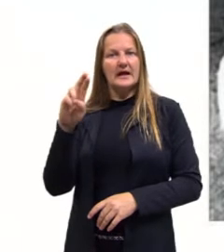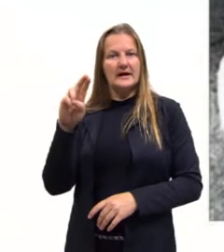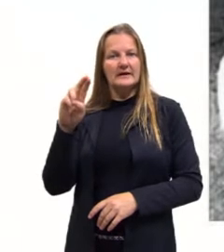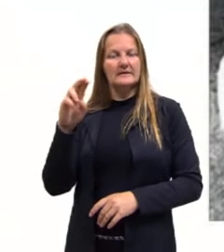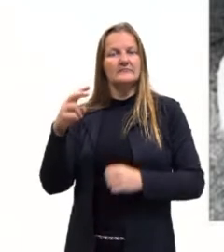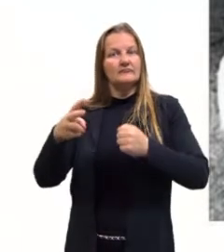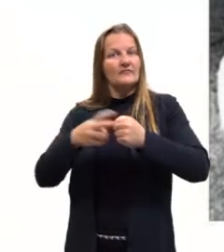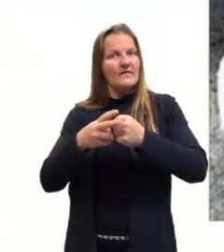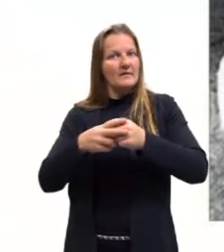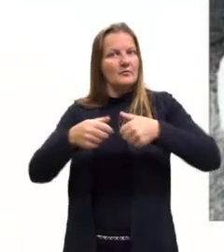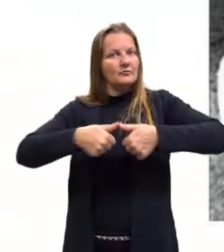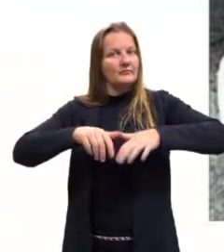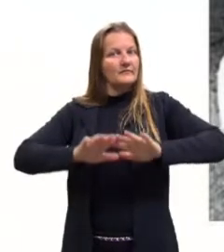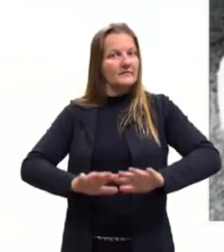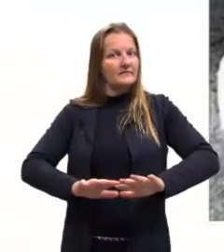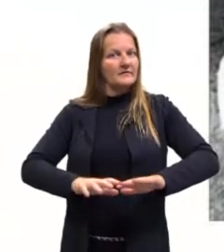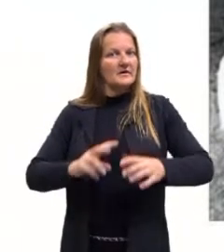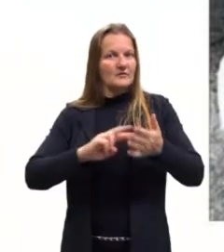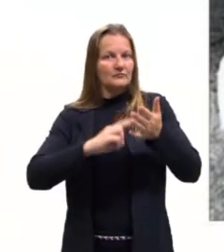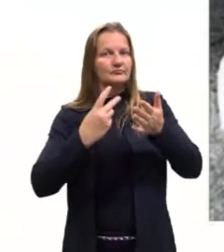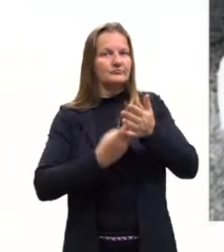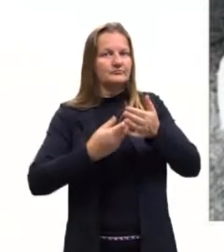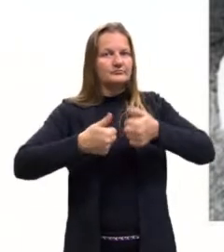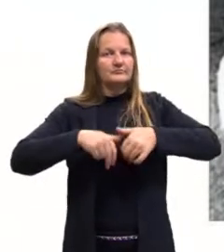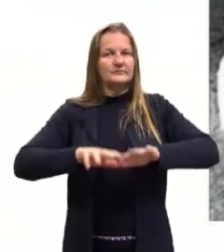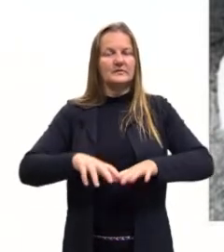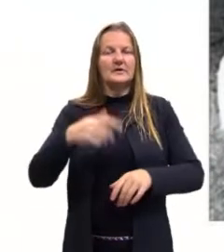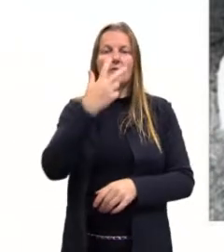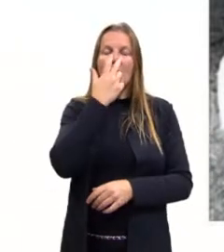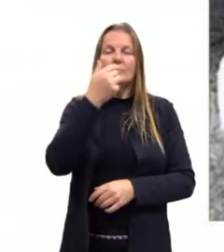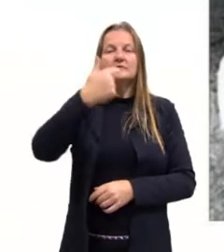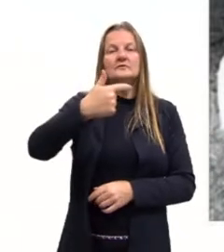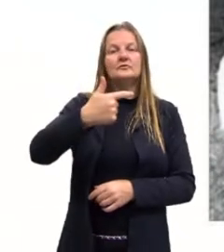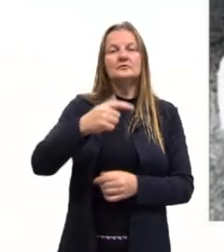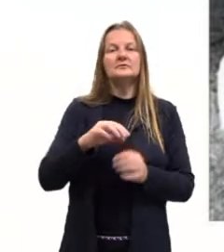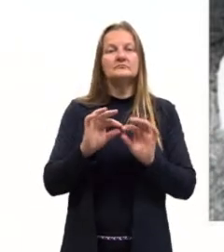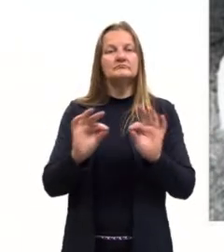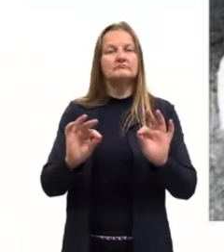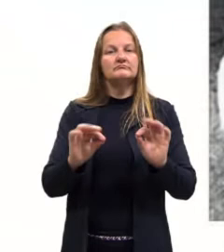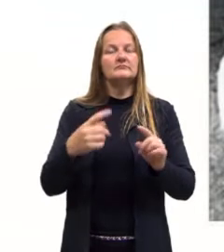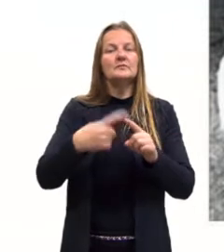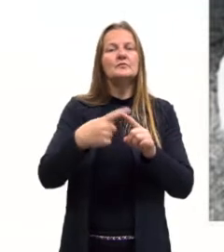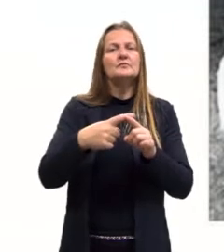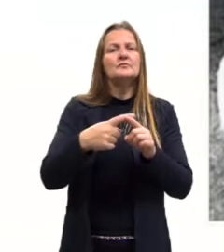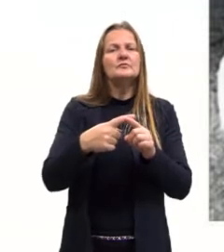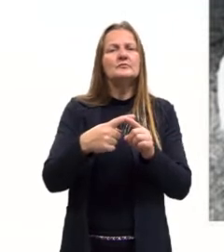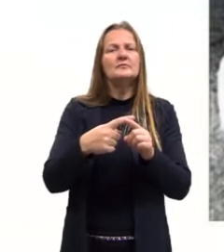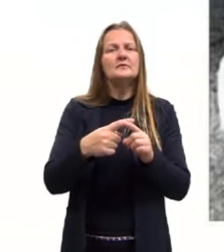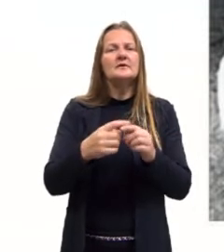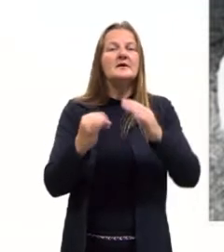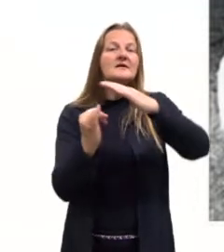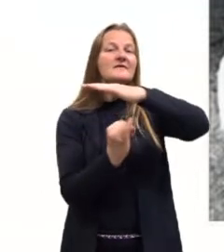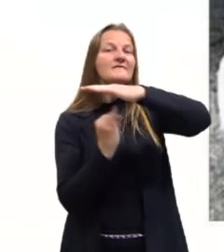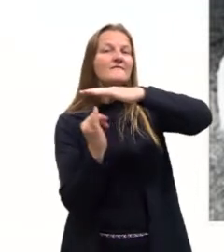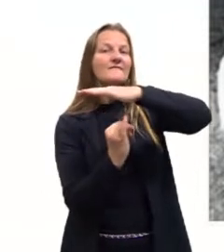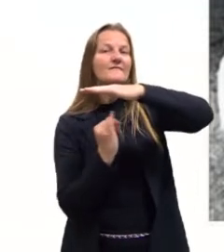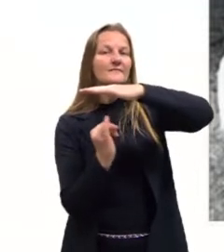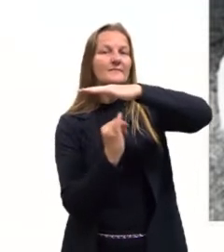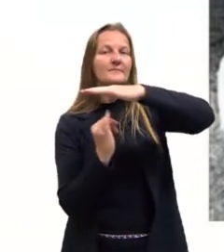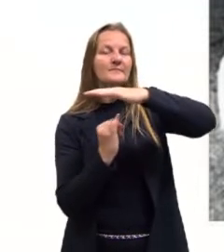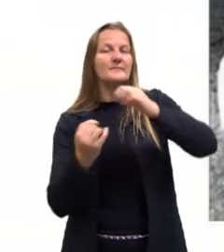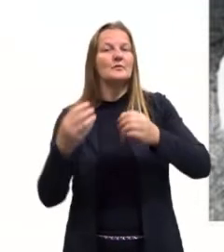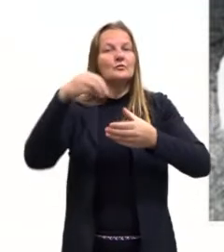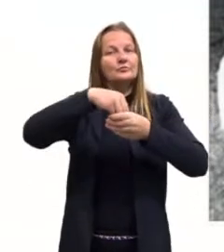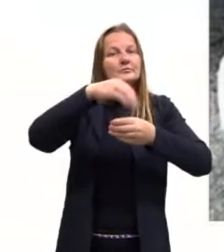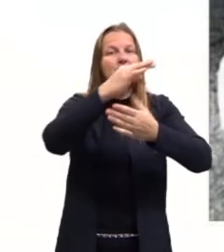está sendo utilizado na segunda pessoa do singular, então está trazendo a informalidade para dentro do texto. Nós